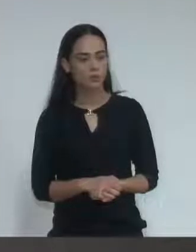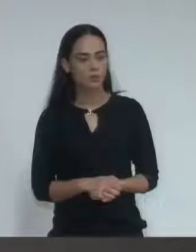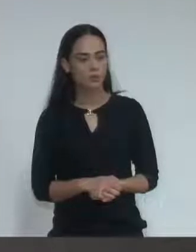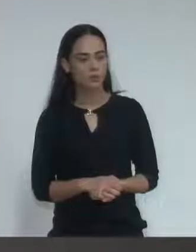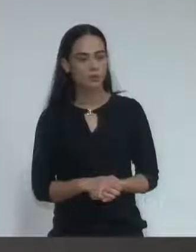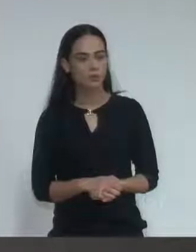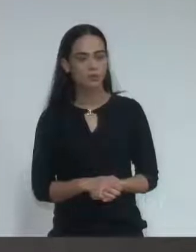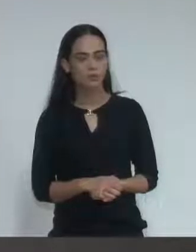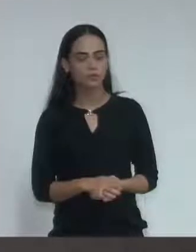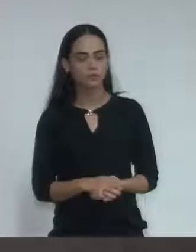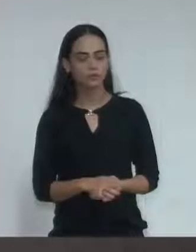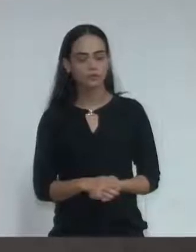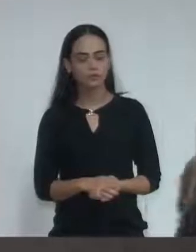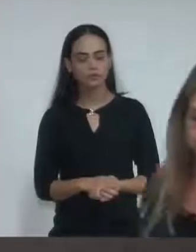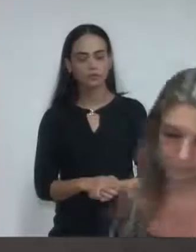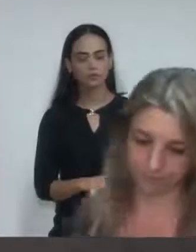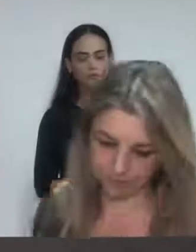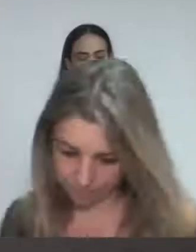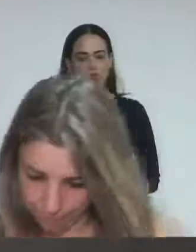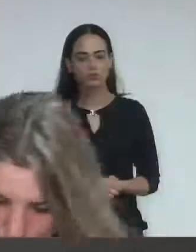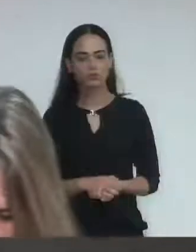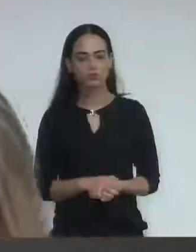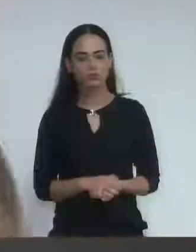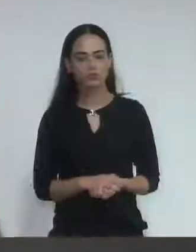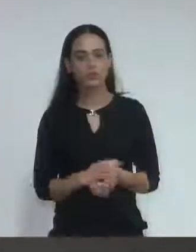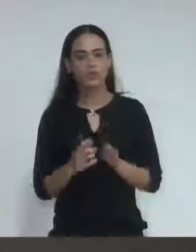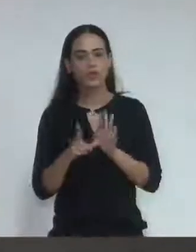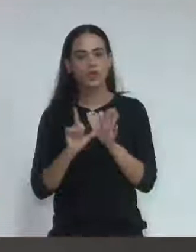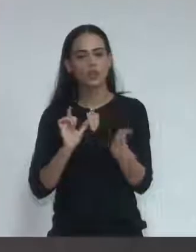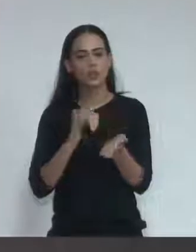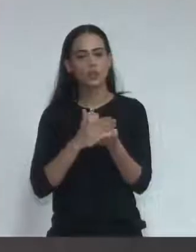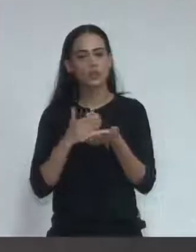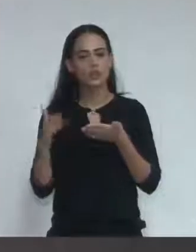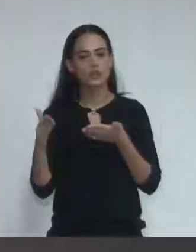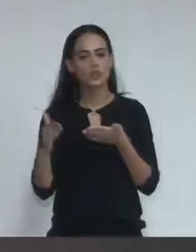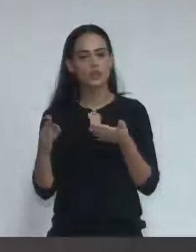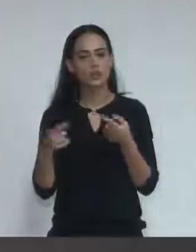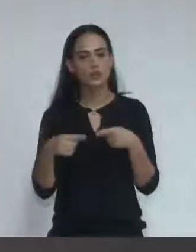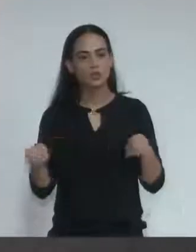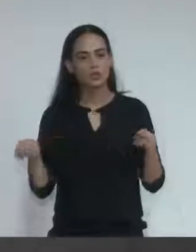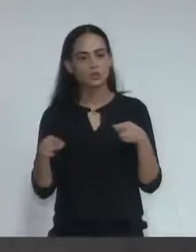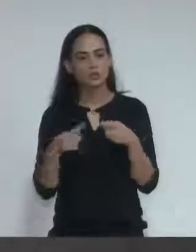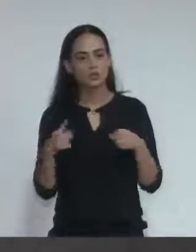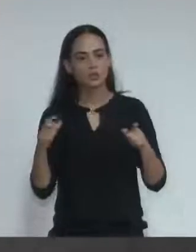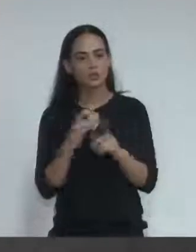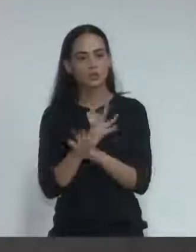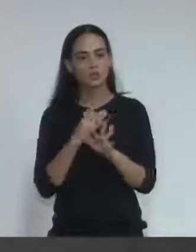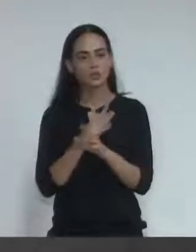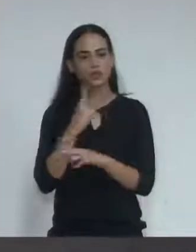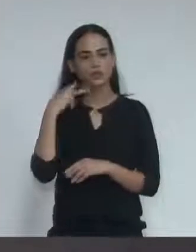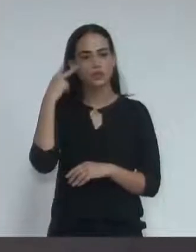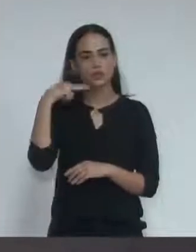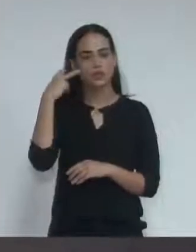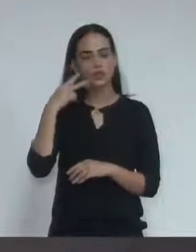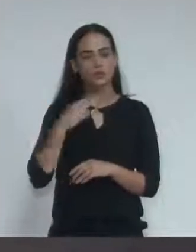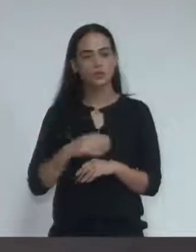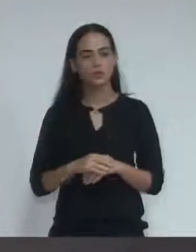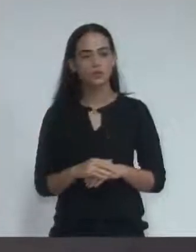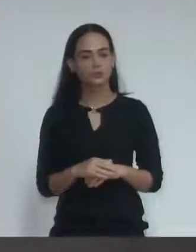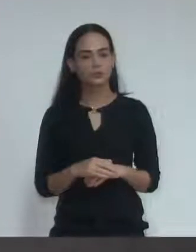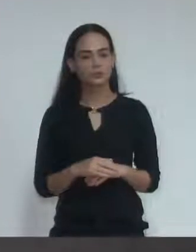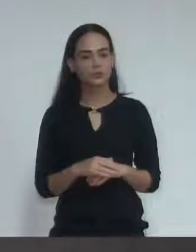Antes de começarmos e passar o hino de Vinhedo, aqui nós temos uma inovação na Câmara Municipal de Vinhedo, que é